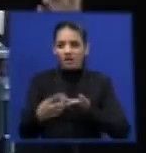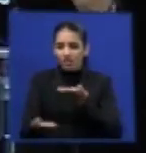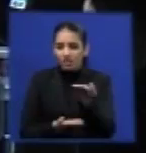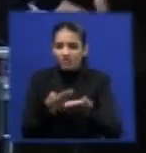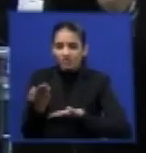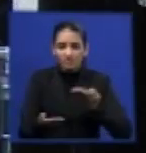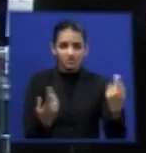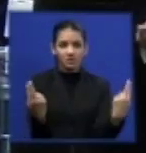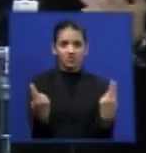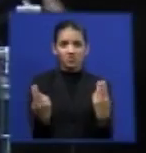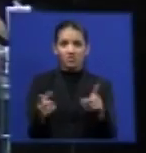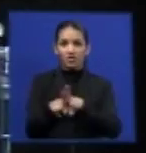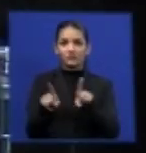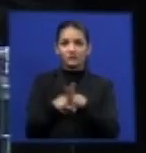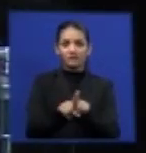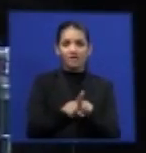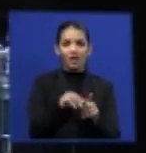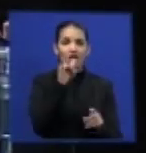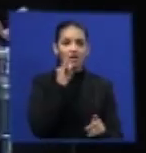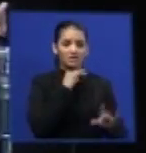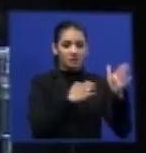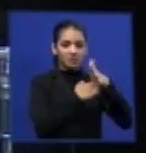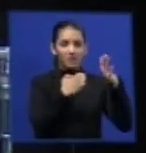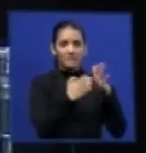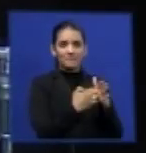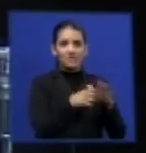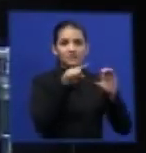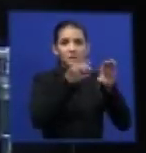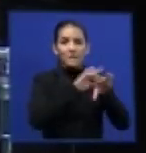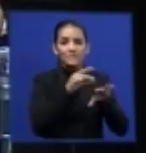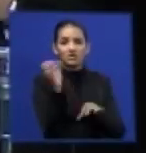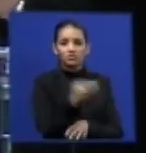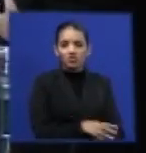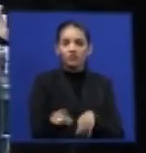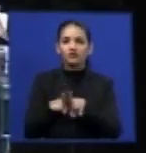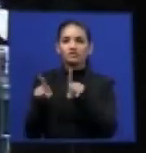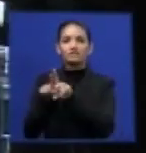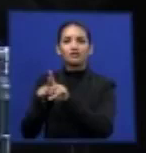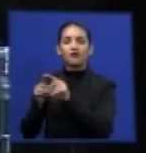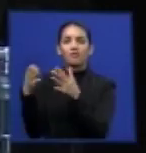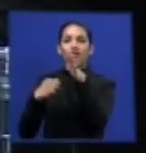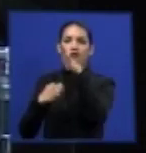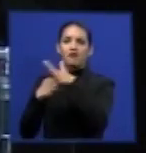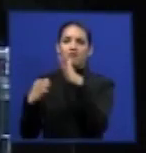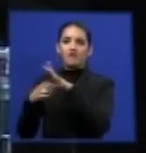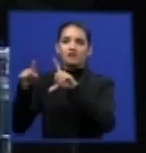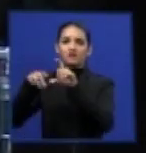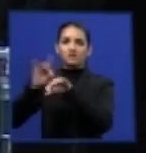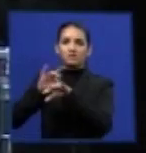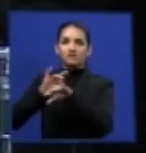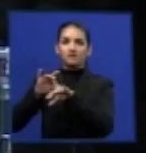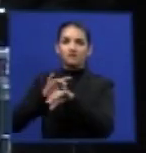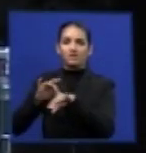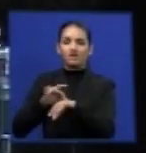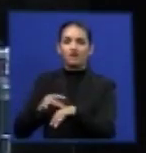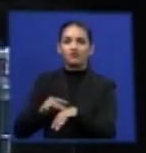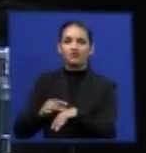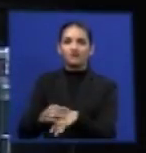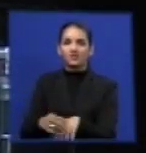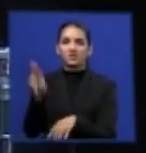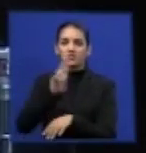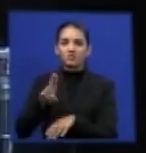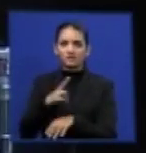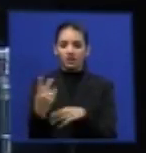tratamento igual aos iguais, não pode se desigualar aos iguais. Então, as indústrias de pneus novos não podem, não